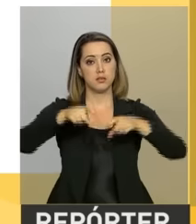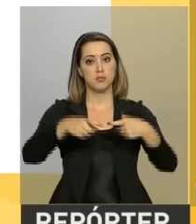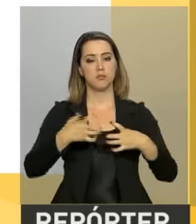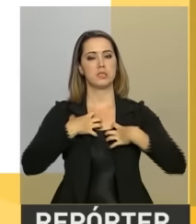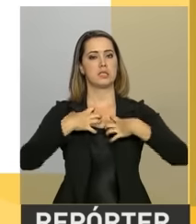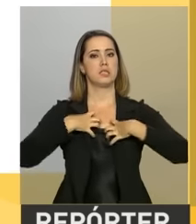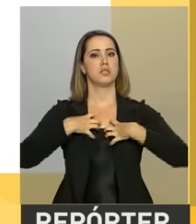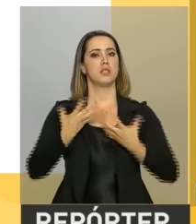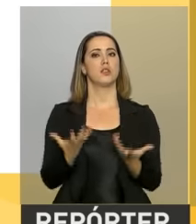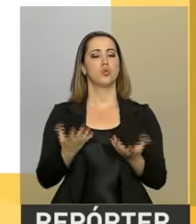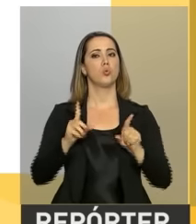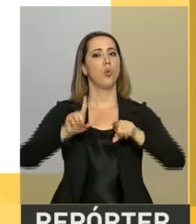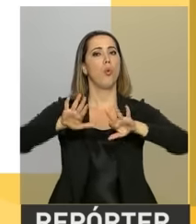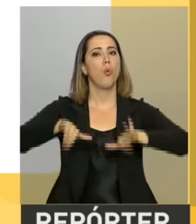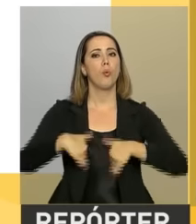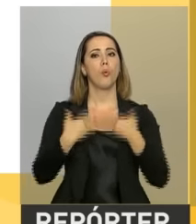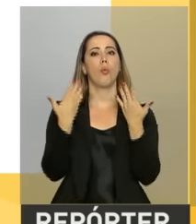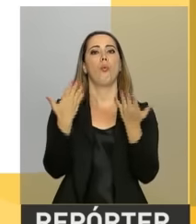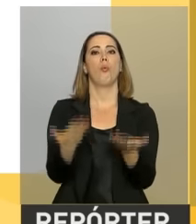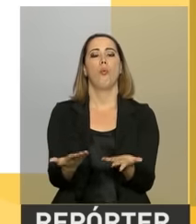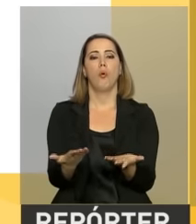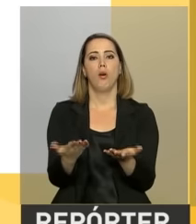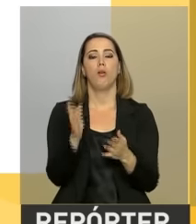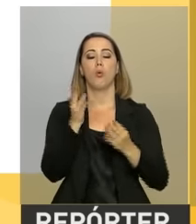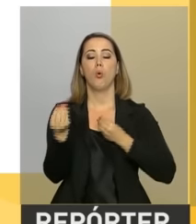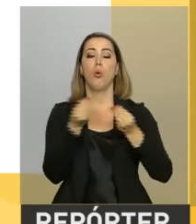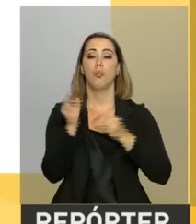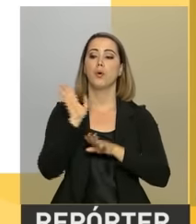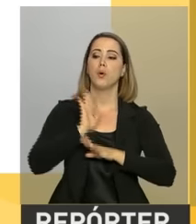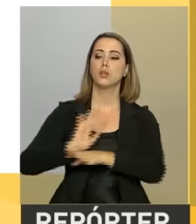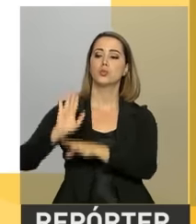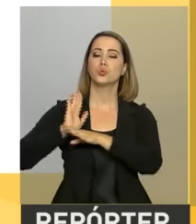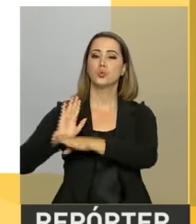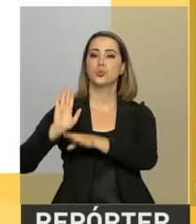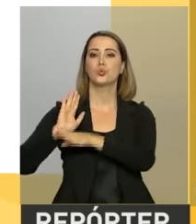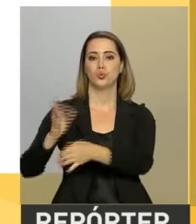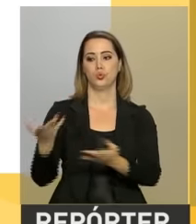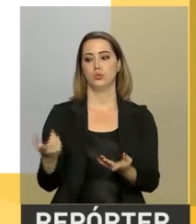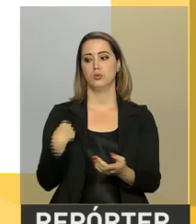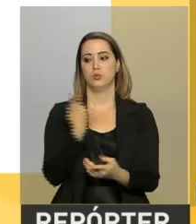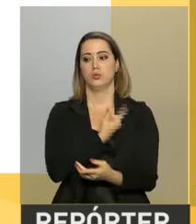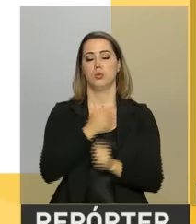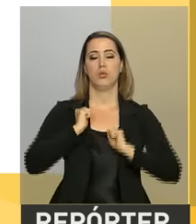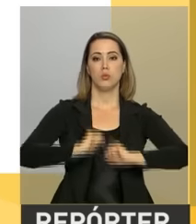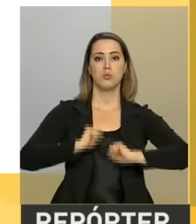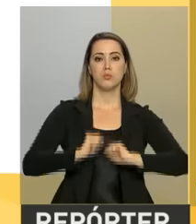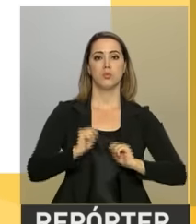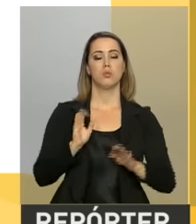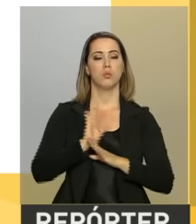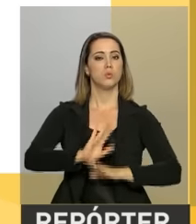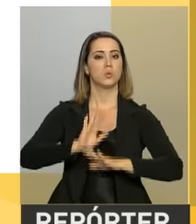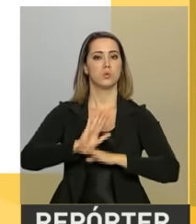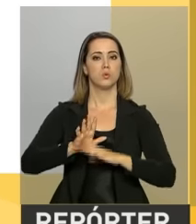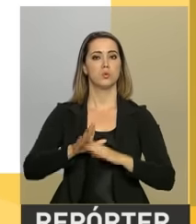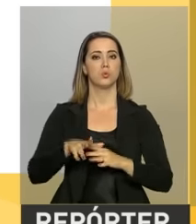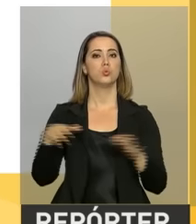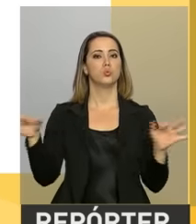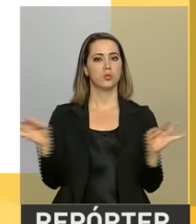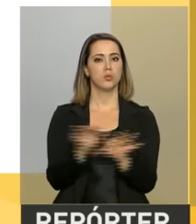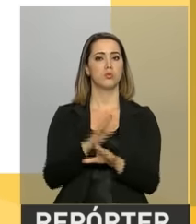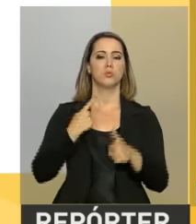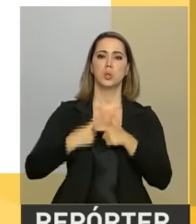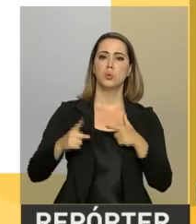necessidade que tem dentro do Ministério da Agricultura, que nós podemos agilizar, que nós podemos ajudar a resolver